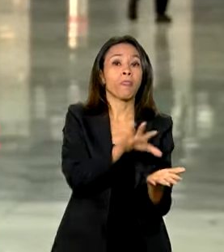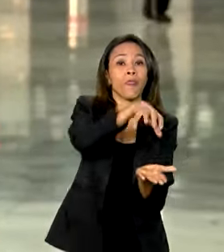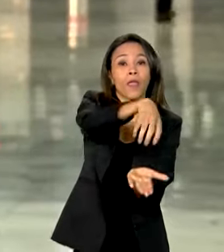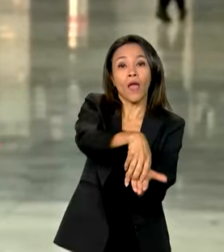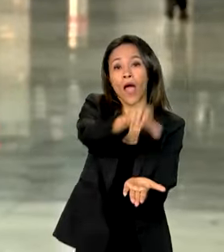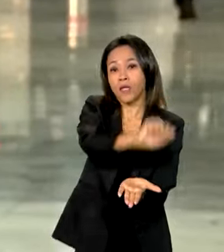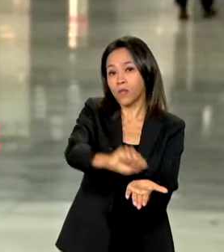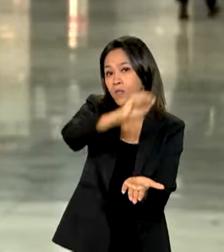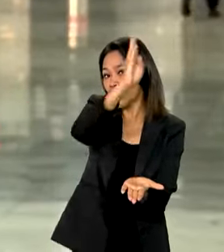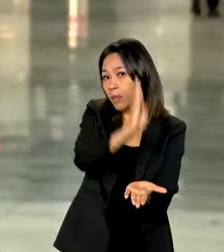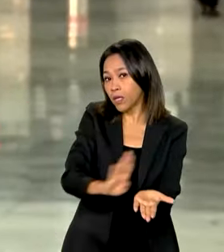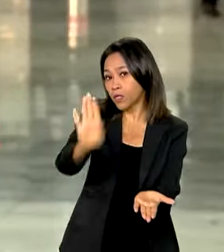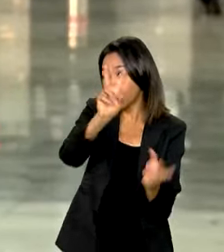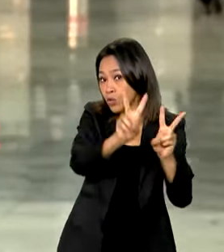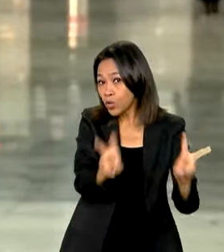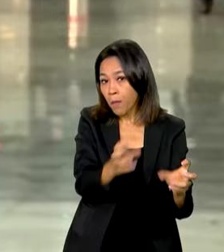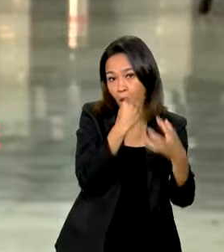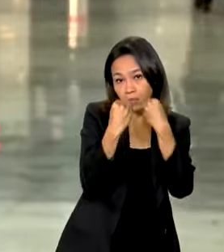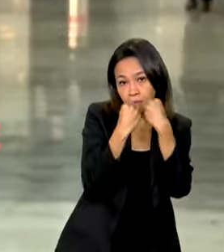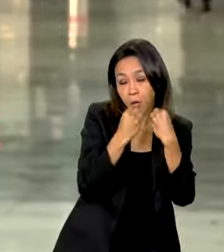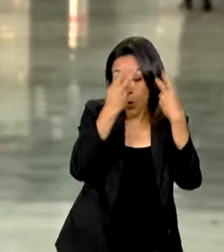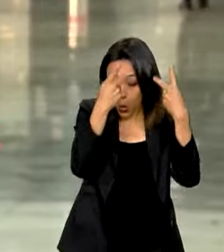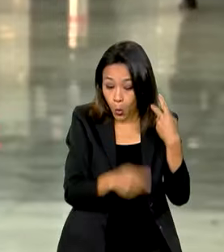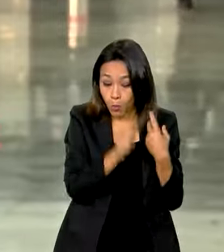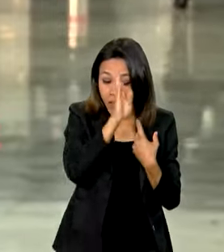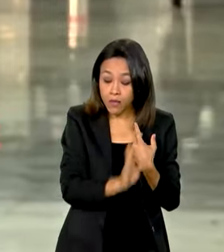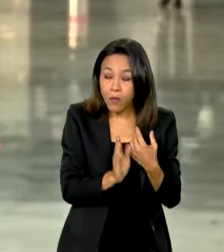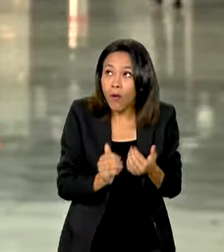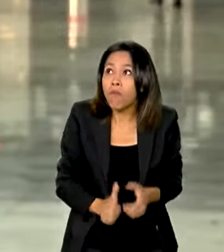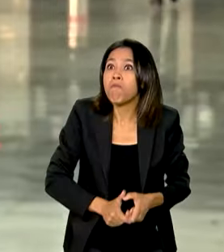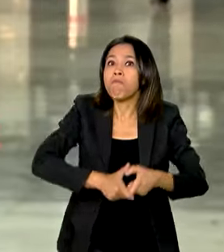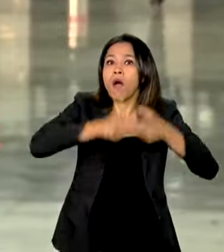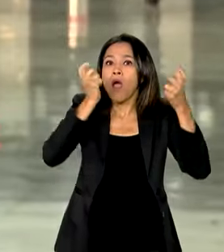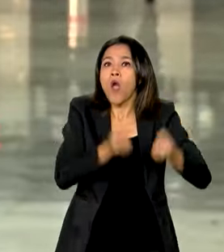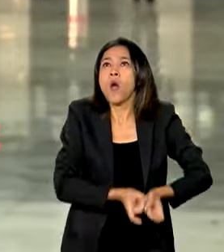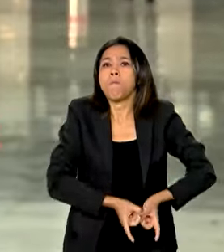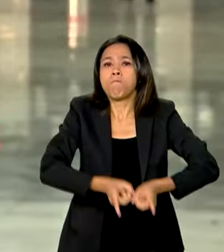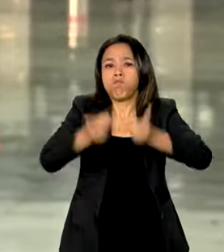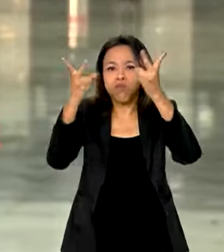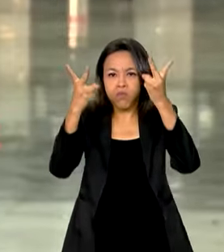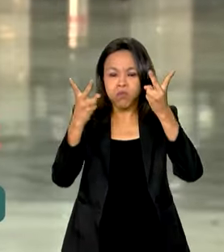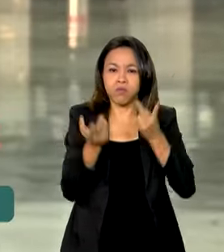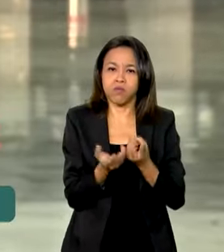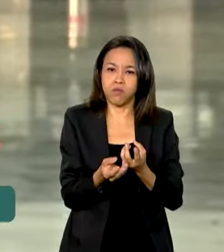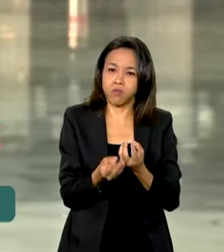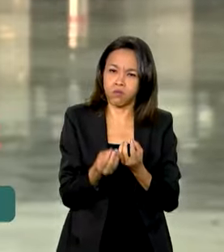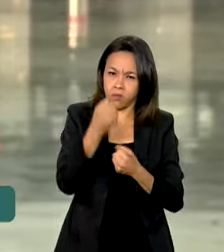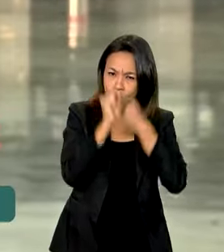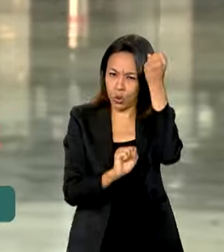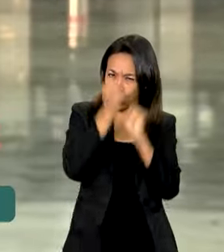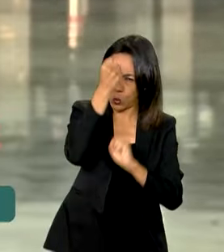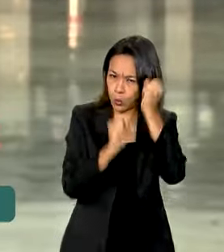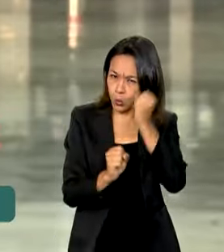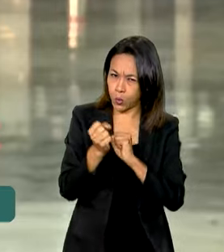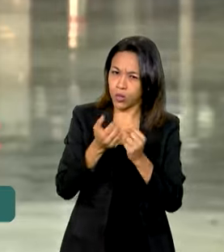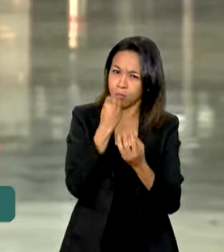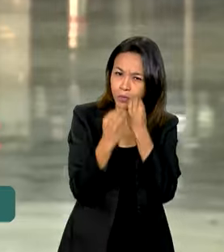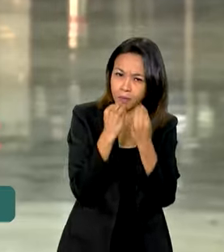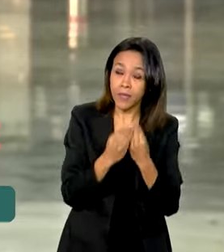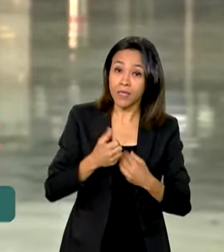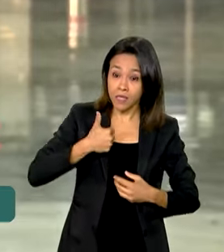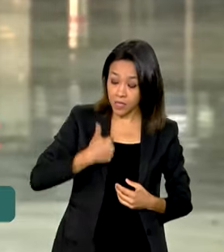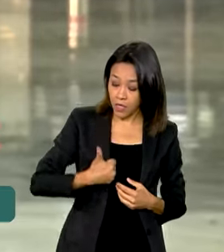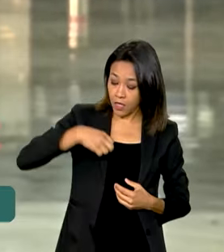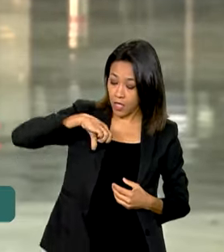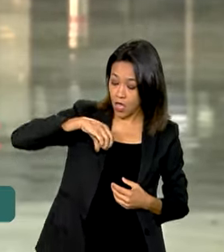Indústria de Alimentos, o Brasil é o maior exportador de alimentos industrializados do mundo. São 190